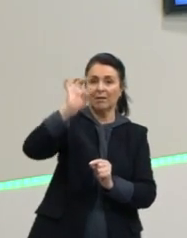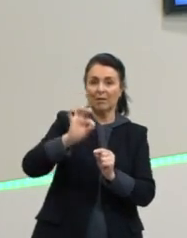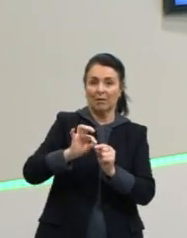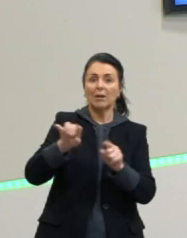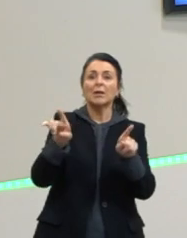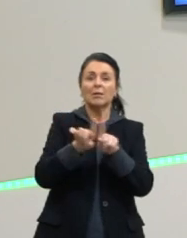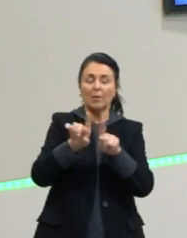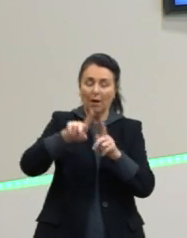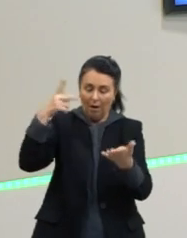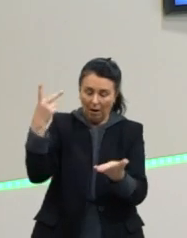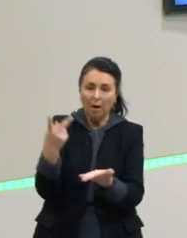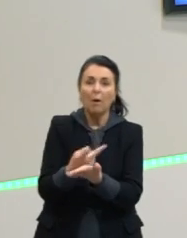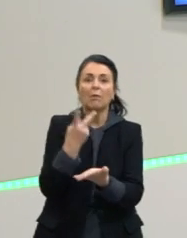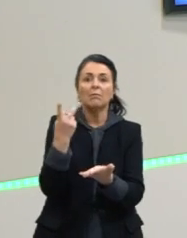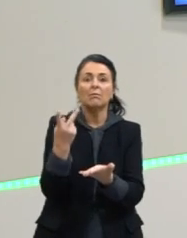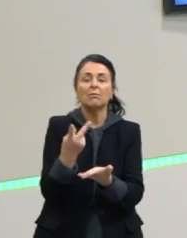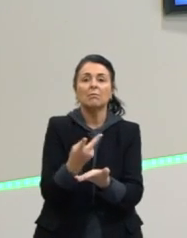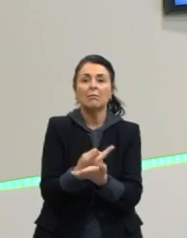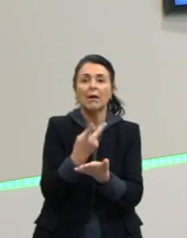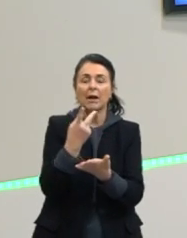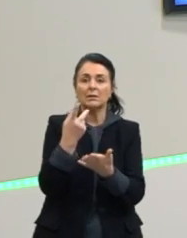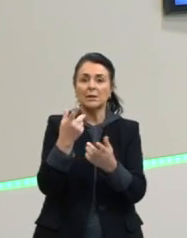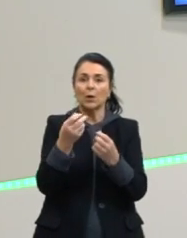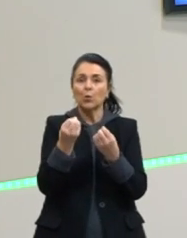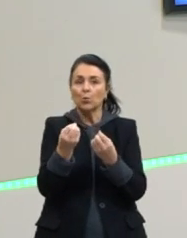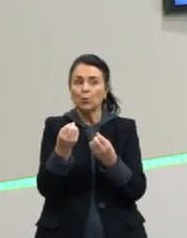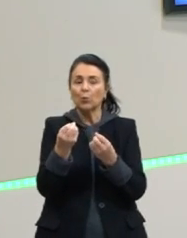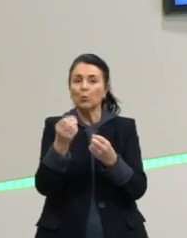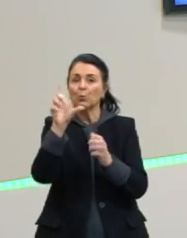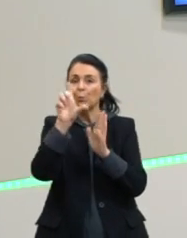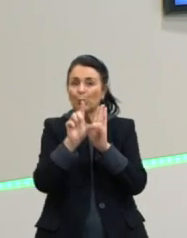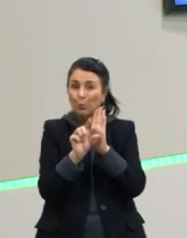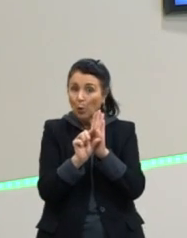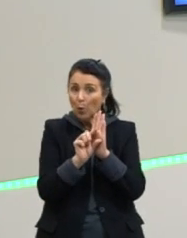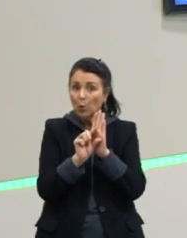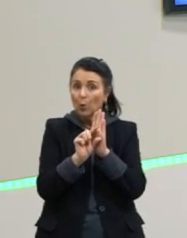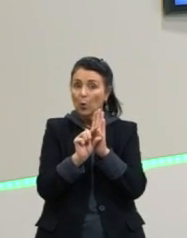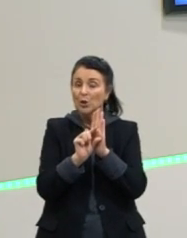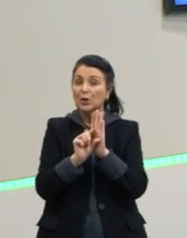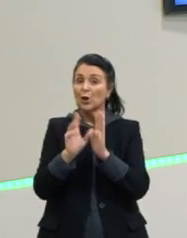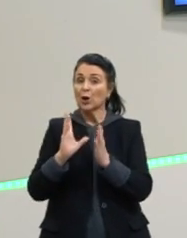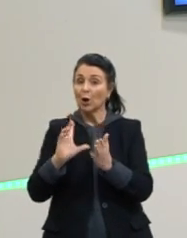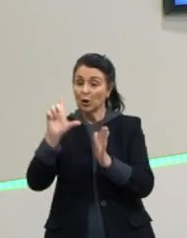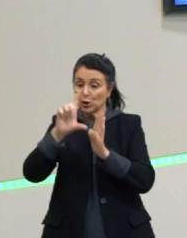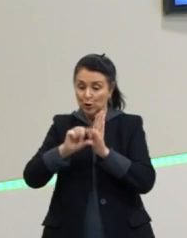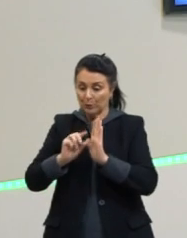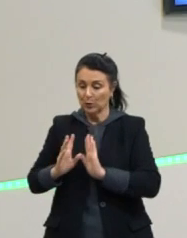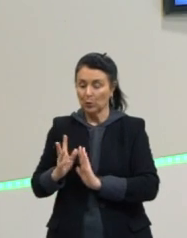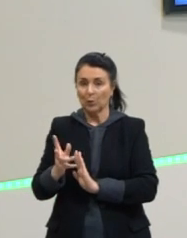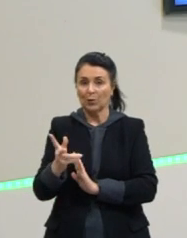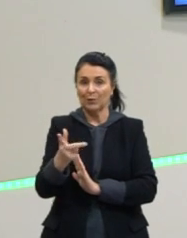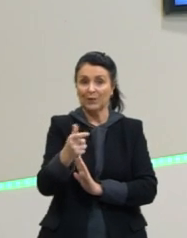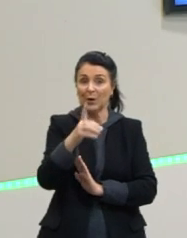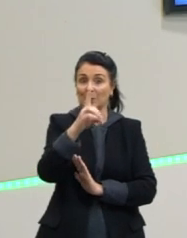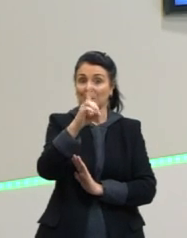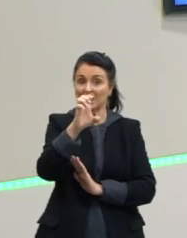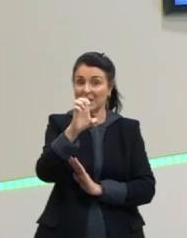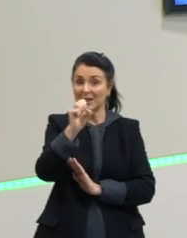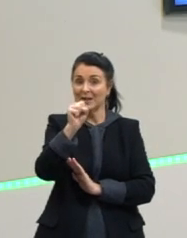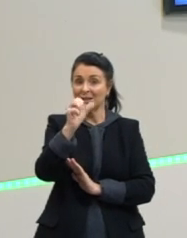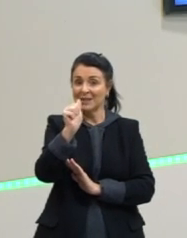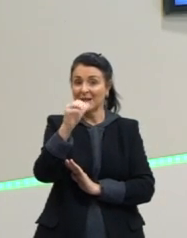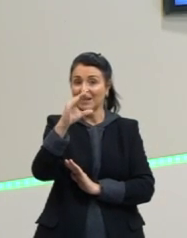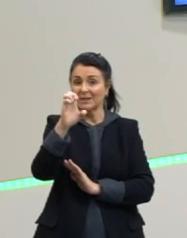acontece, então, com uma certa desaceleração, tá? Então, é o contrário, né? O objeto, quando ele está caindo, ele está